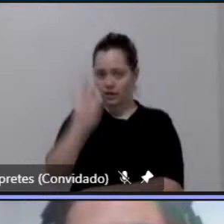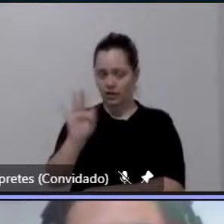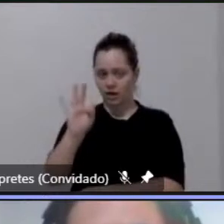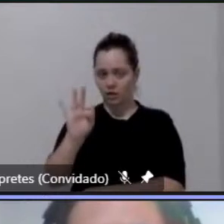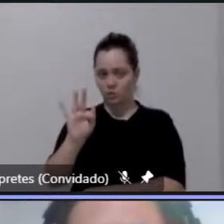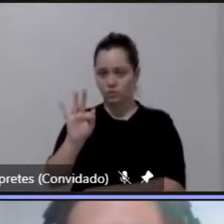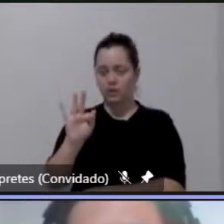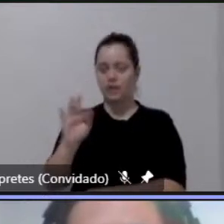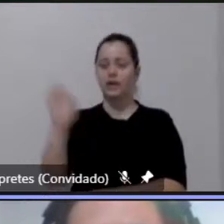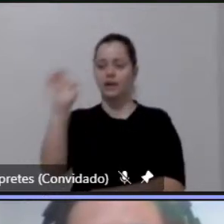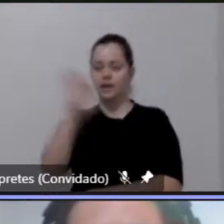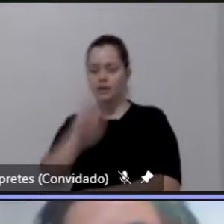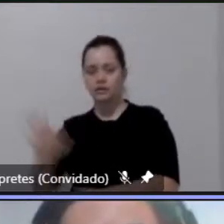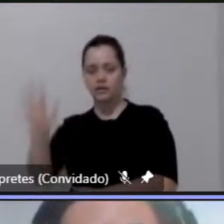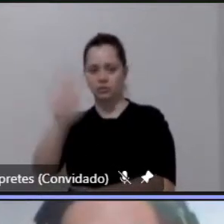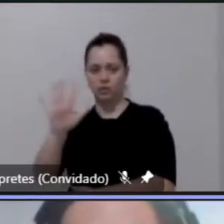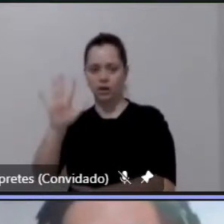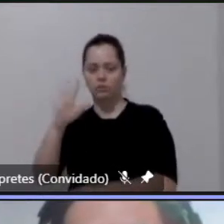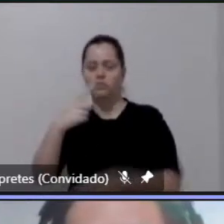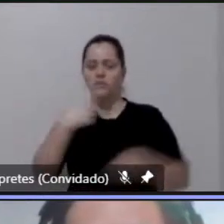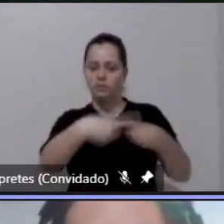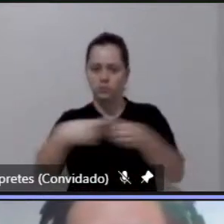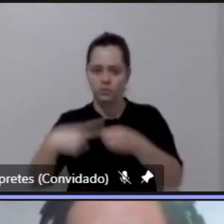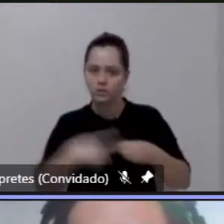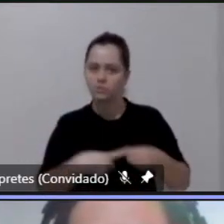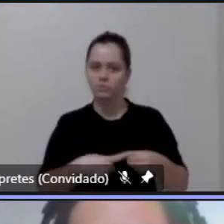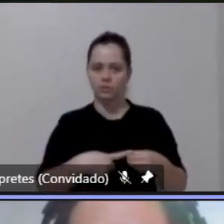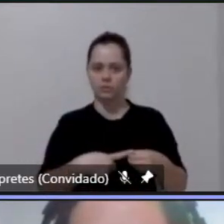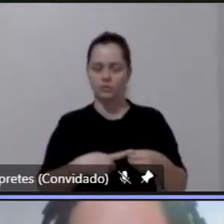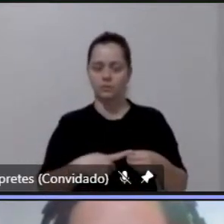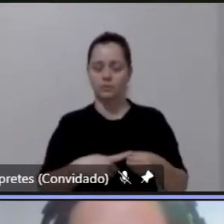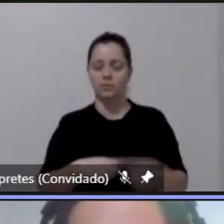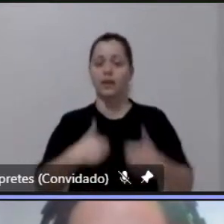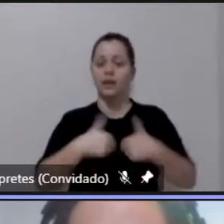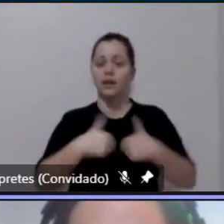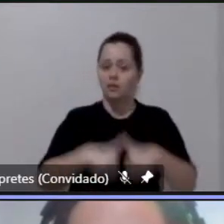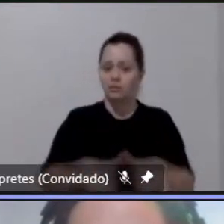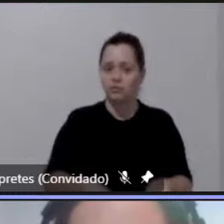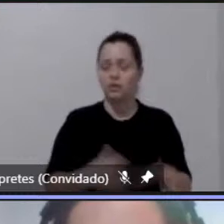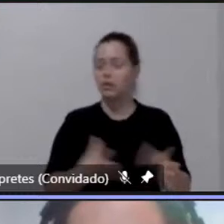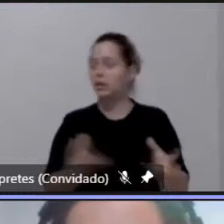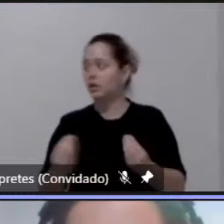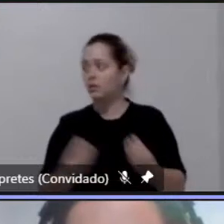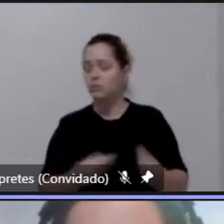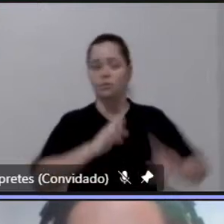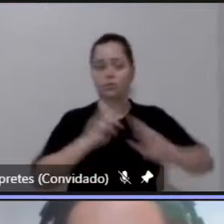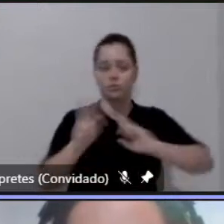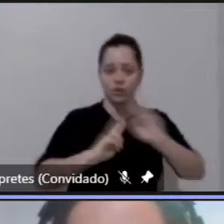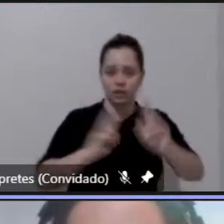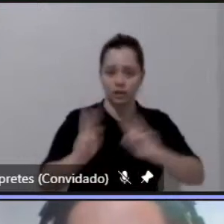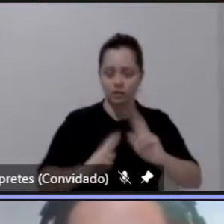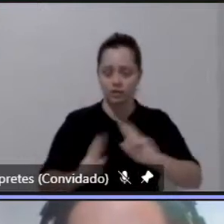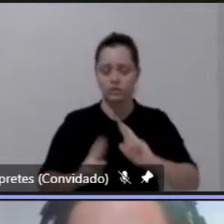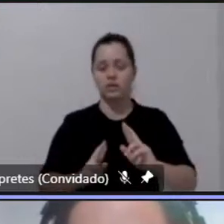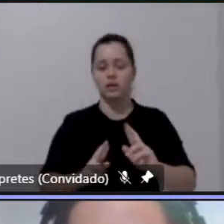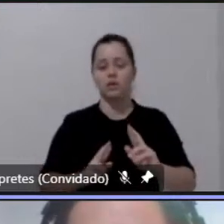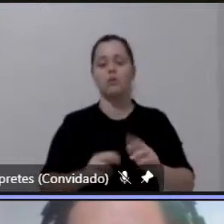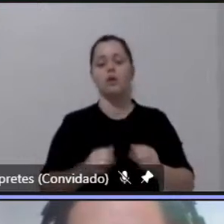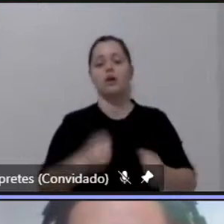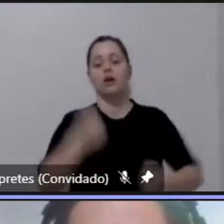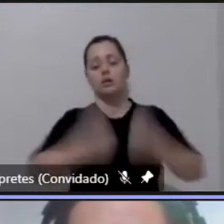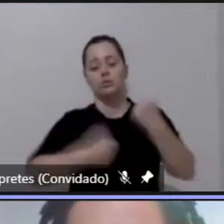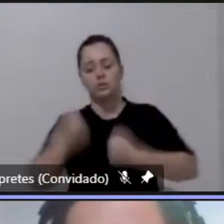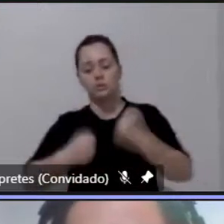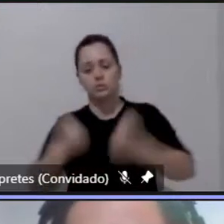e com bastante em relação ao transporte público principalmente